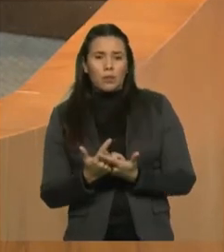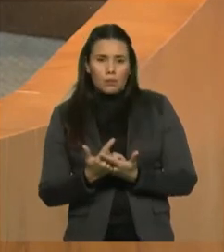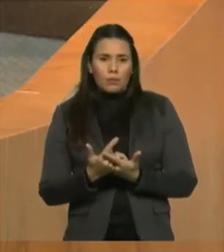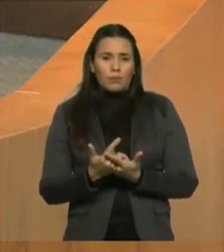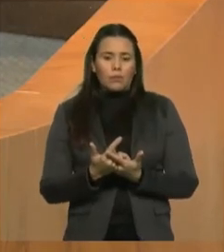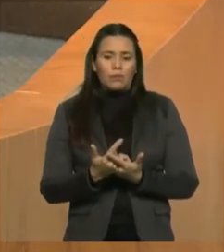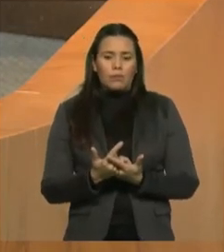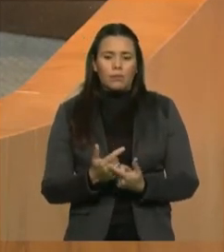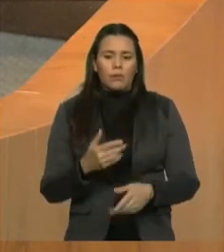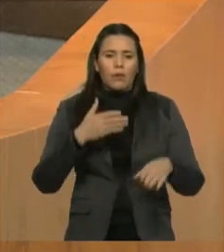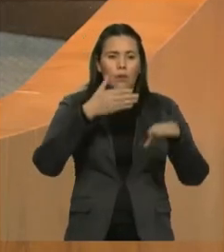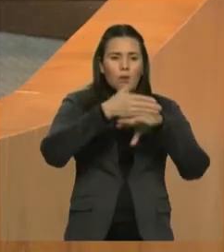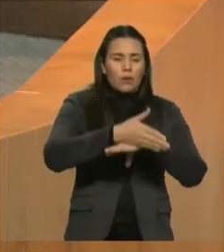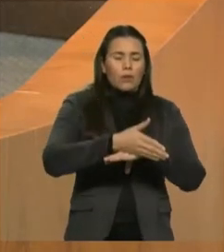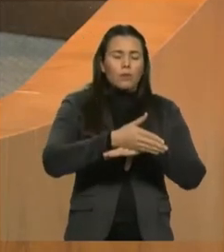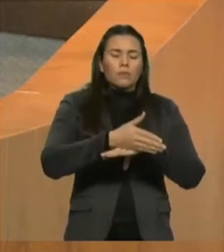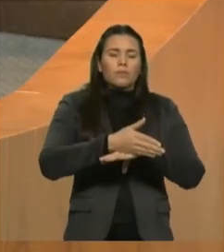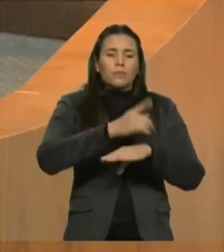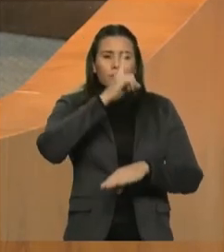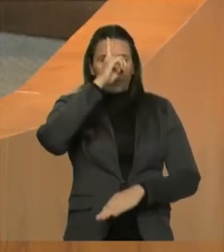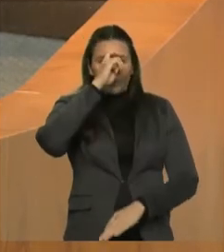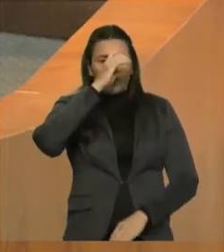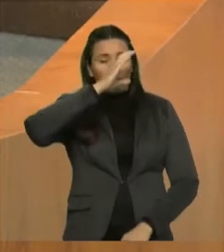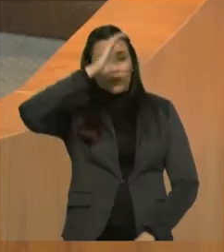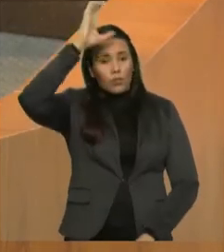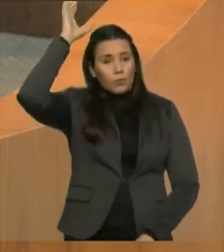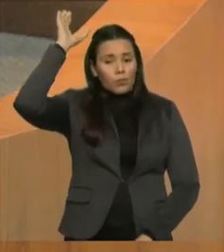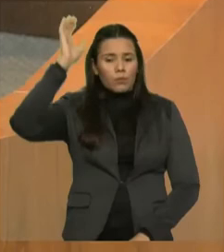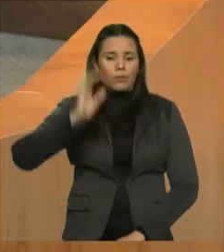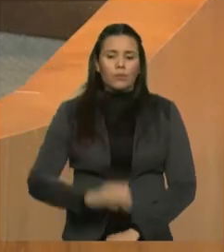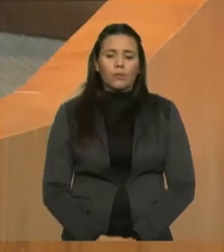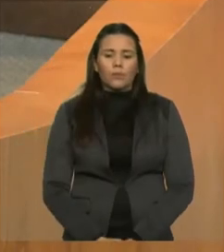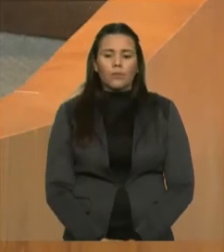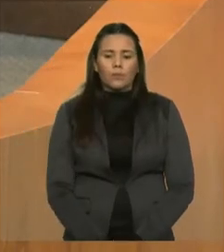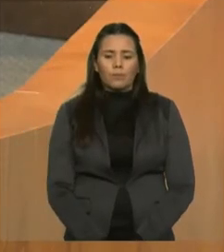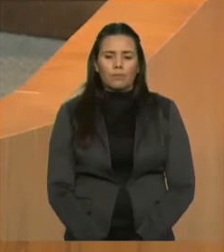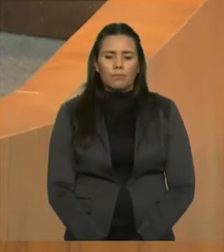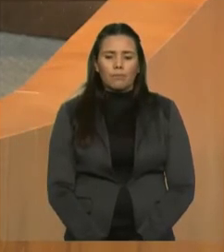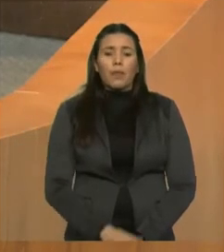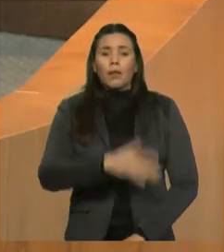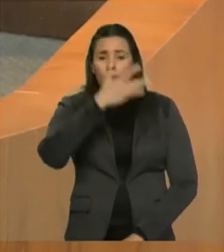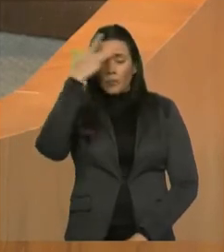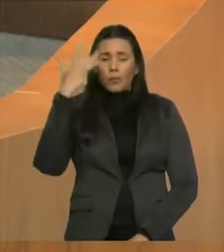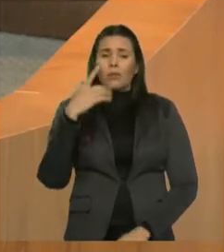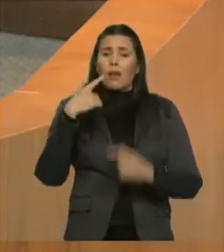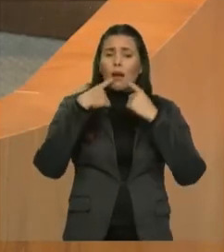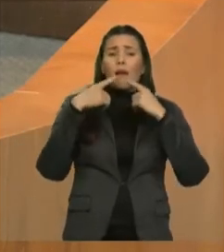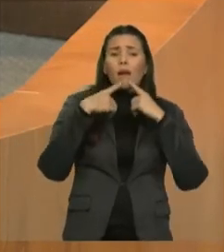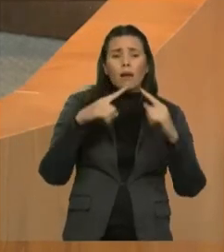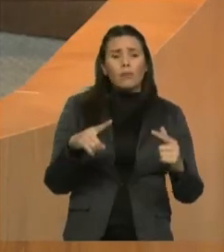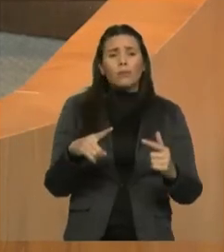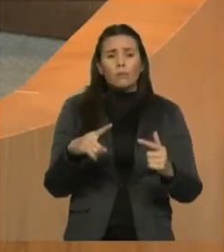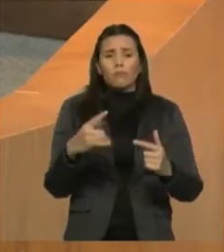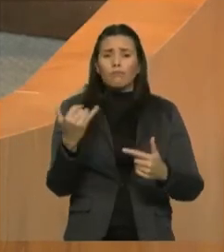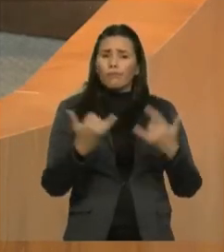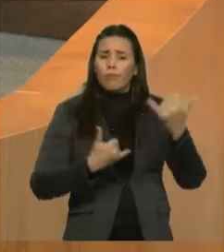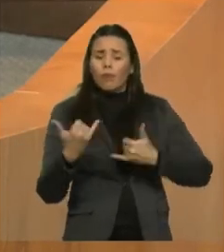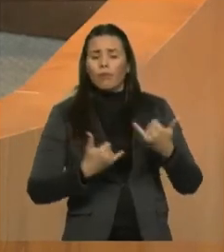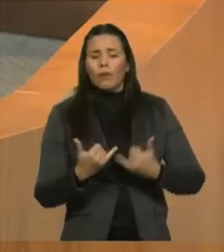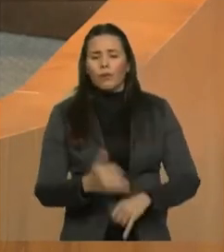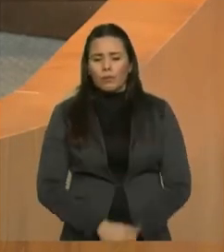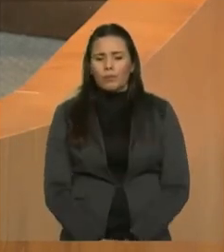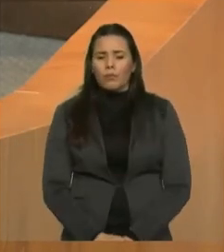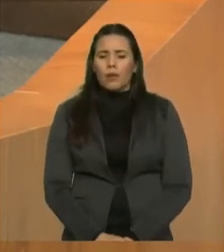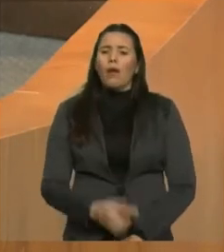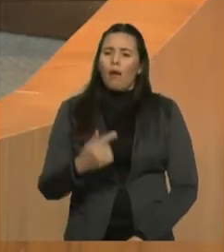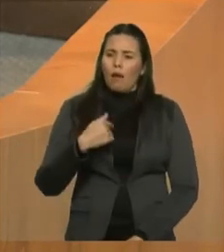ao Hospital de Chapadinha. Recebemos muitas denúncias, muitas reclamações, vamos fazer uma visita em